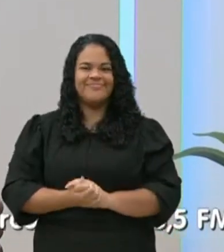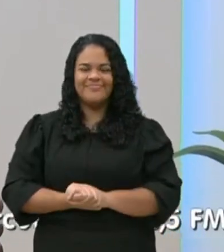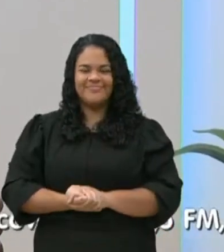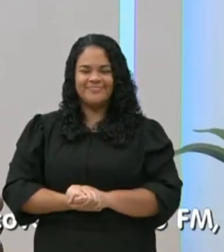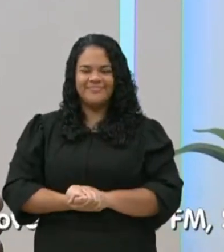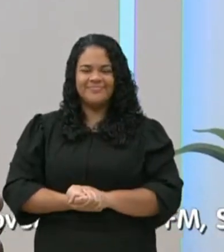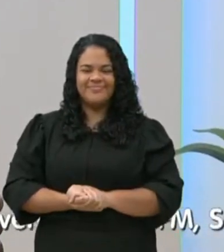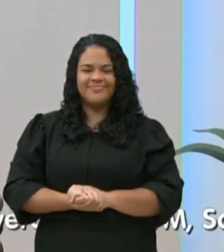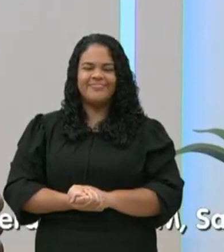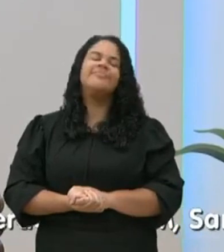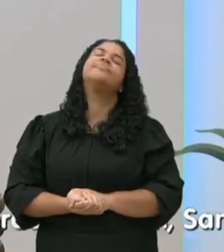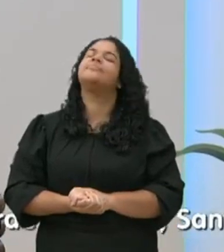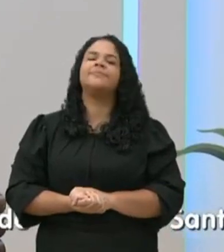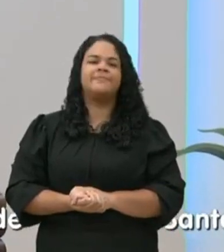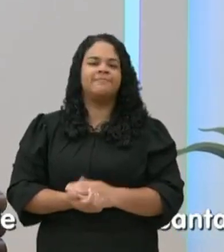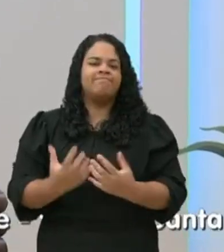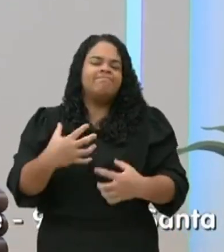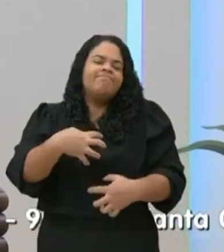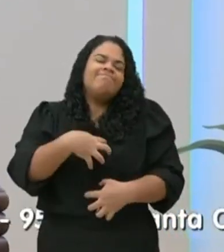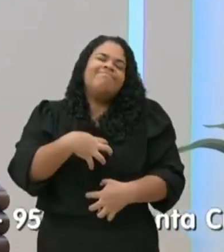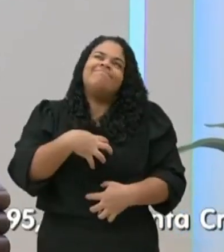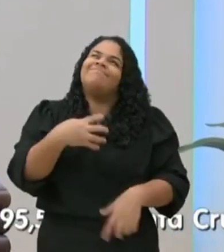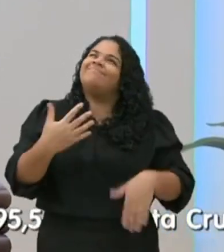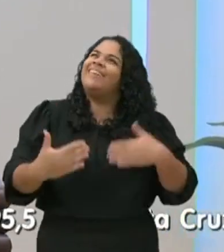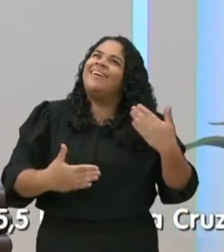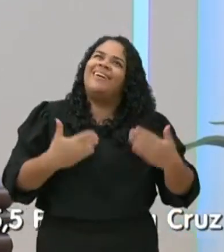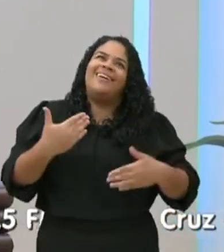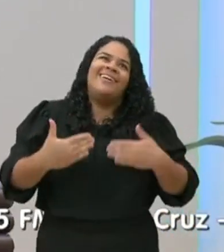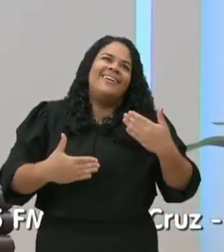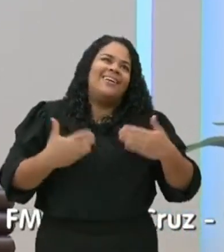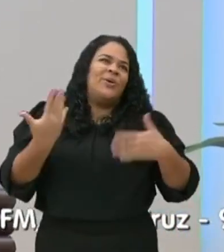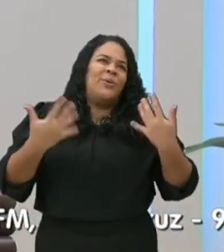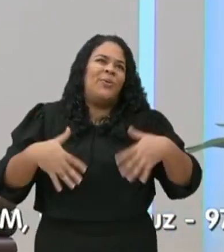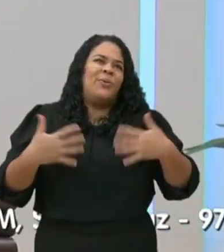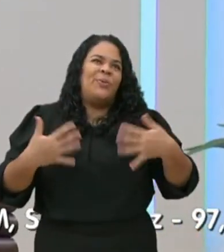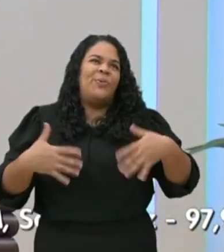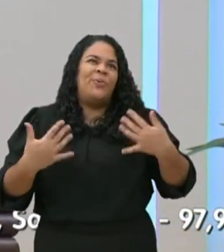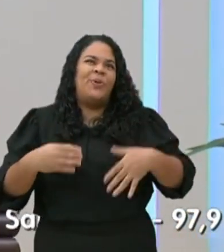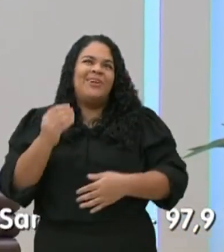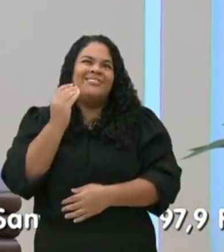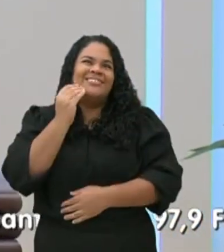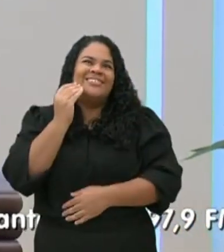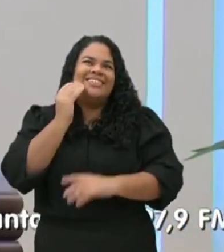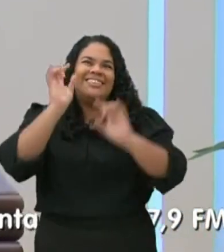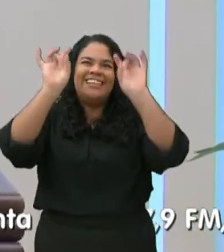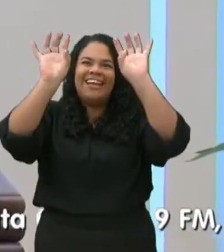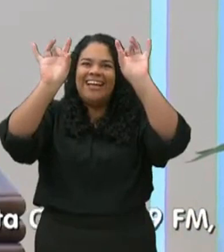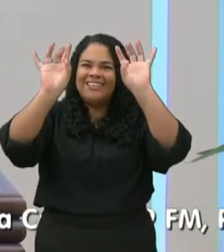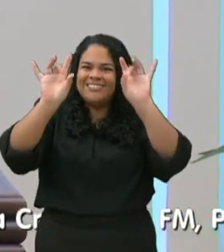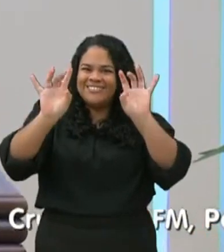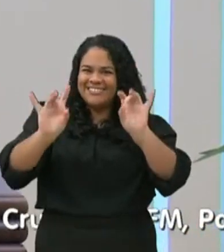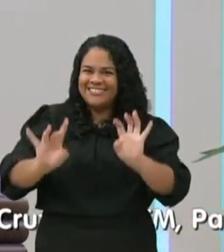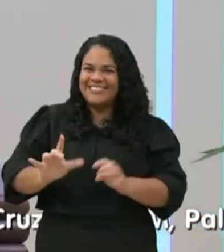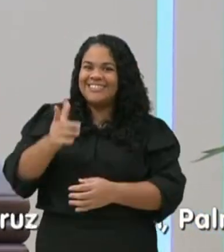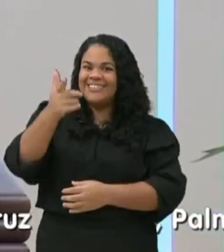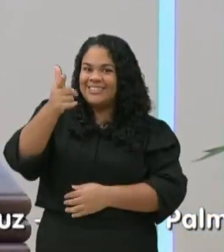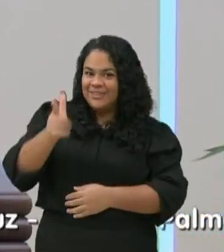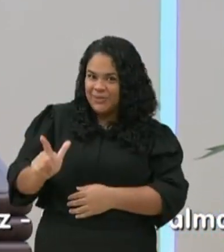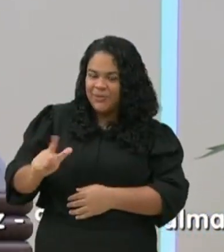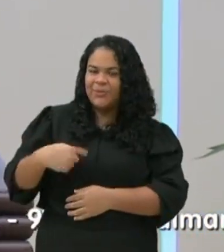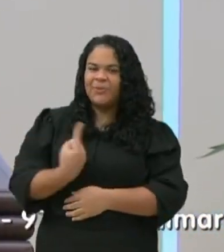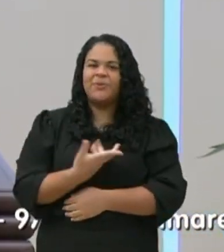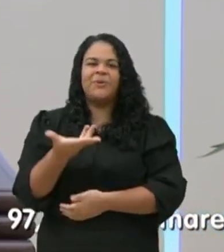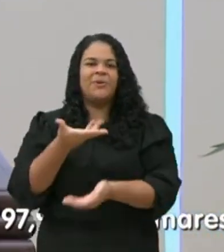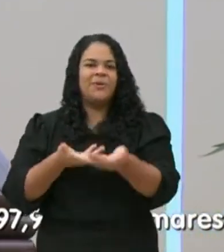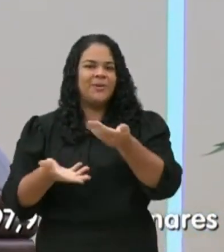Cristo. É uma alegria, é um privilégio poder estarmos aqui mais uma vez neste